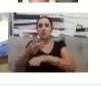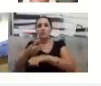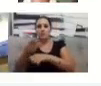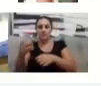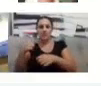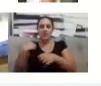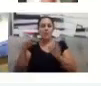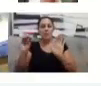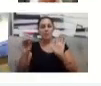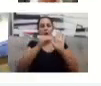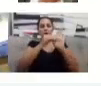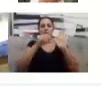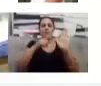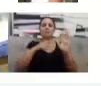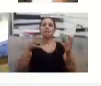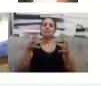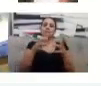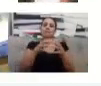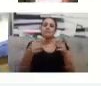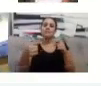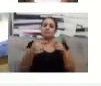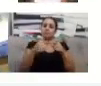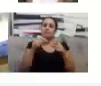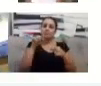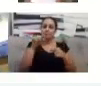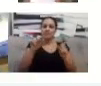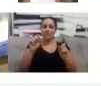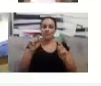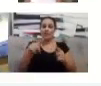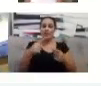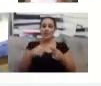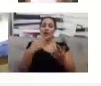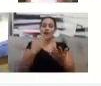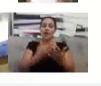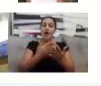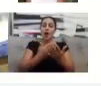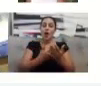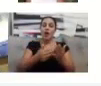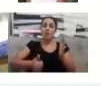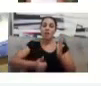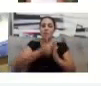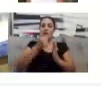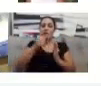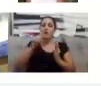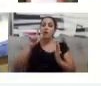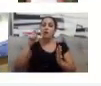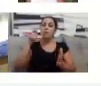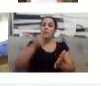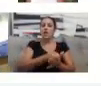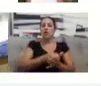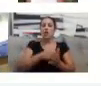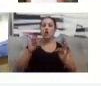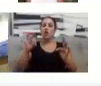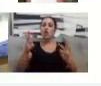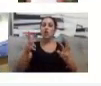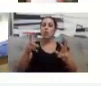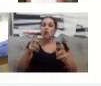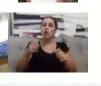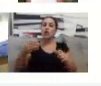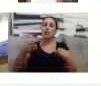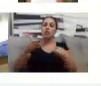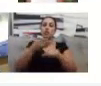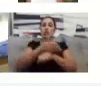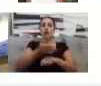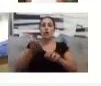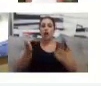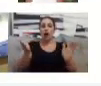mesmo. Coloca por período que fica melhor para a gente. Até porque essa aula inaugural é obrigatória para os ingressantes, né? Para